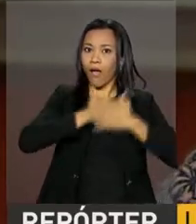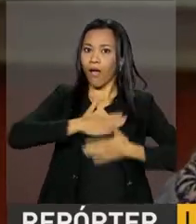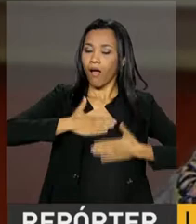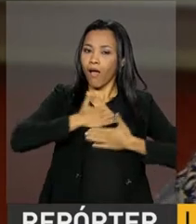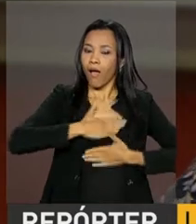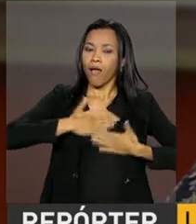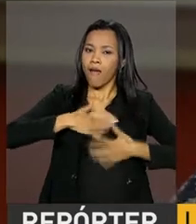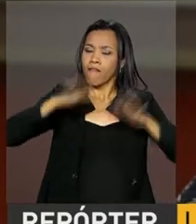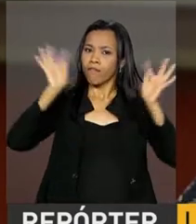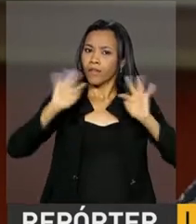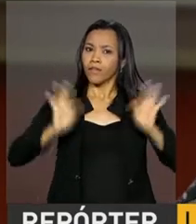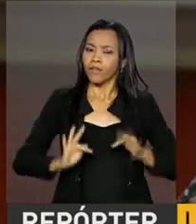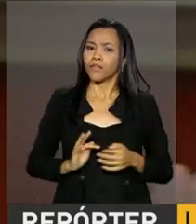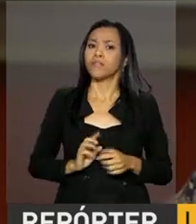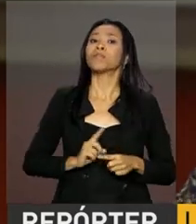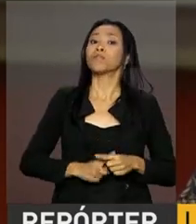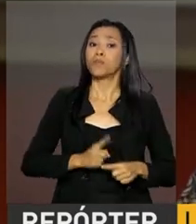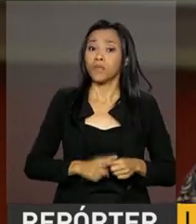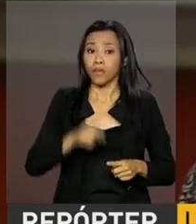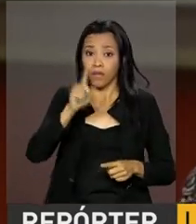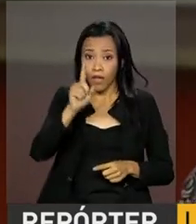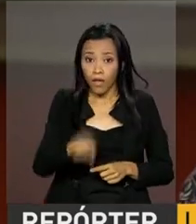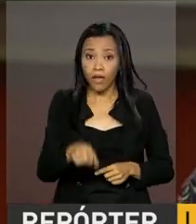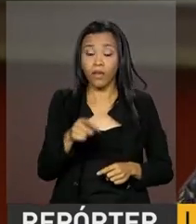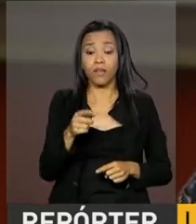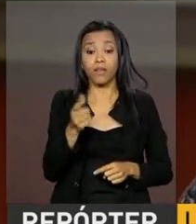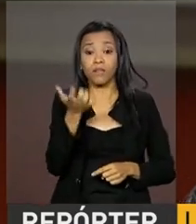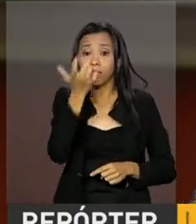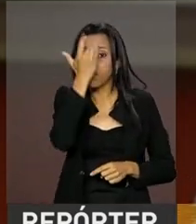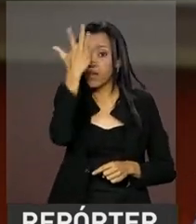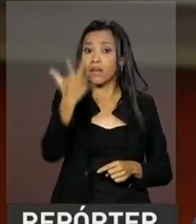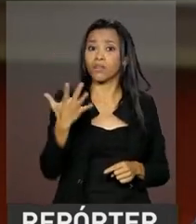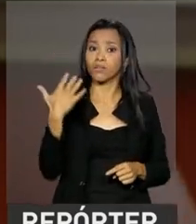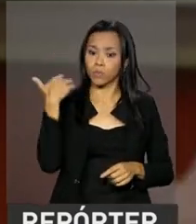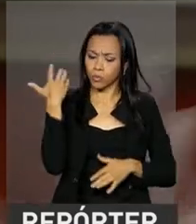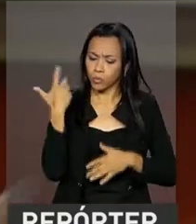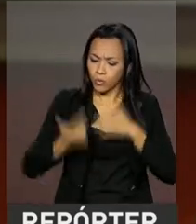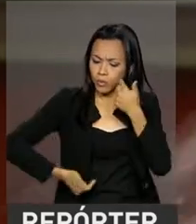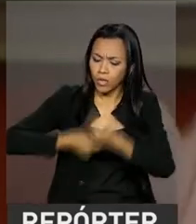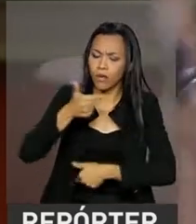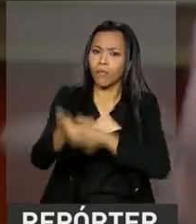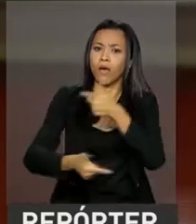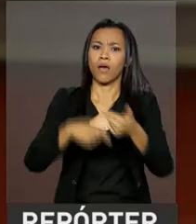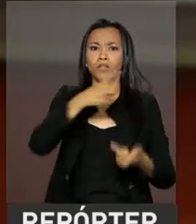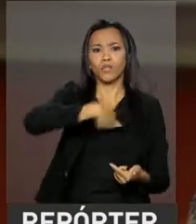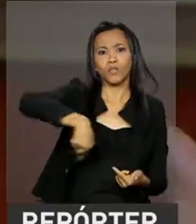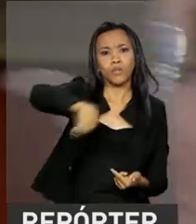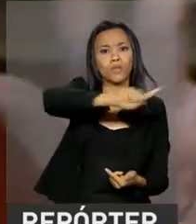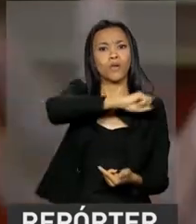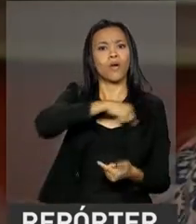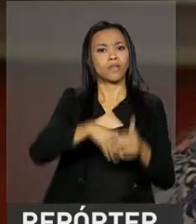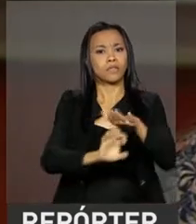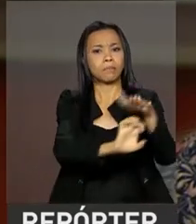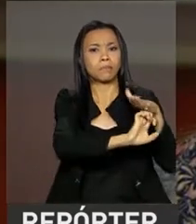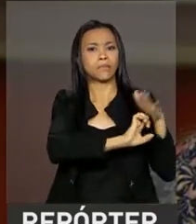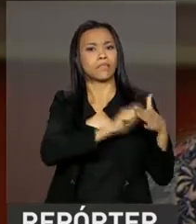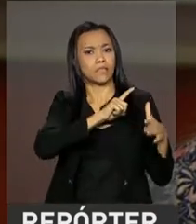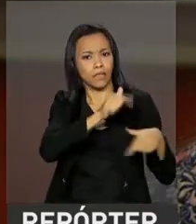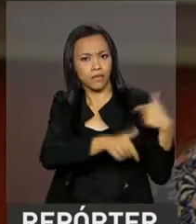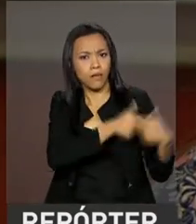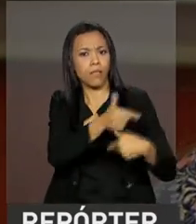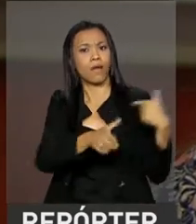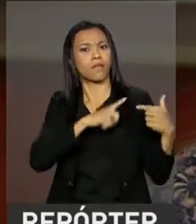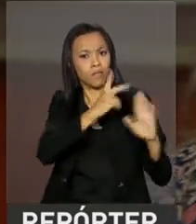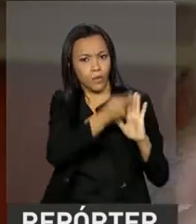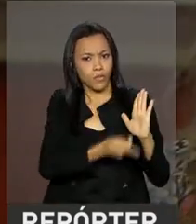Primeiro, porque facilita muito o trabalho de nós, proponentes, de quem desenvolve um